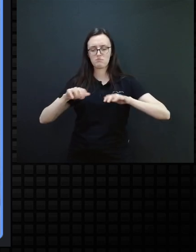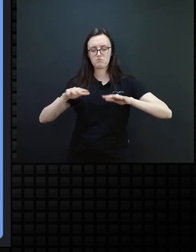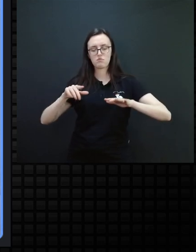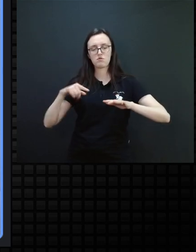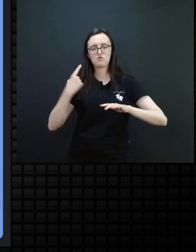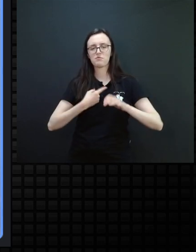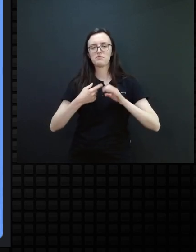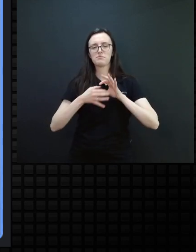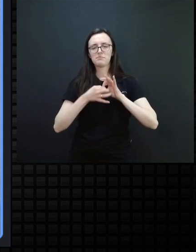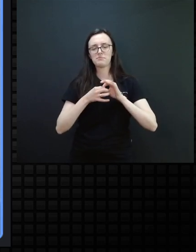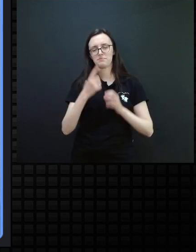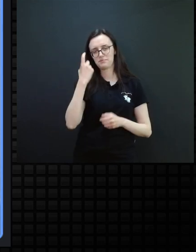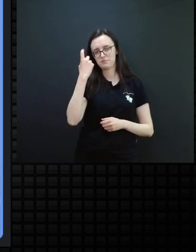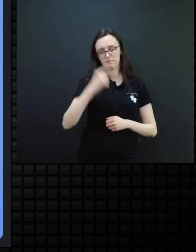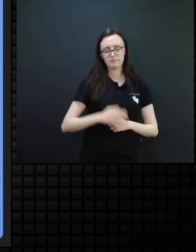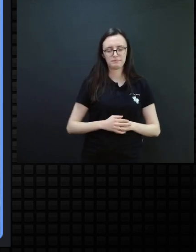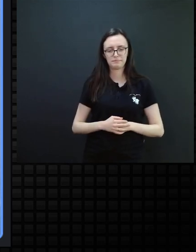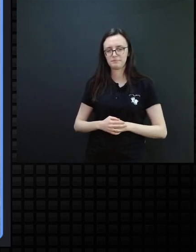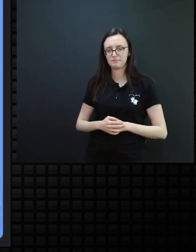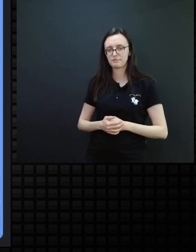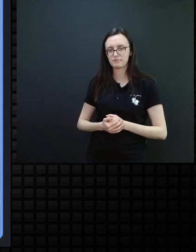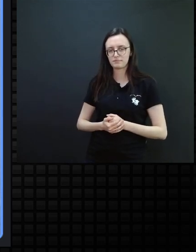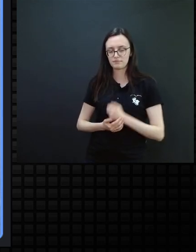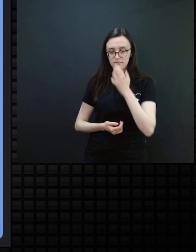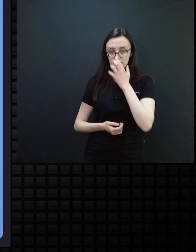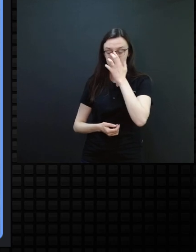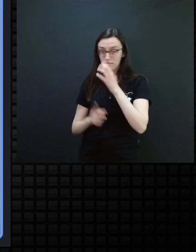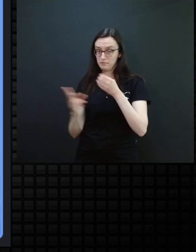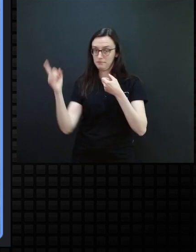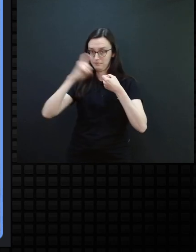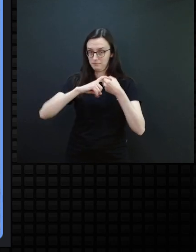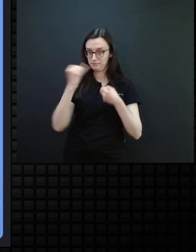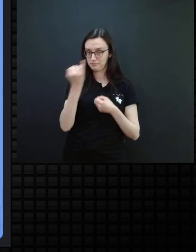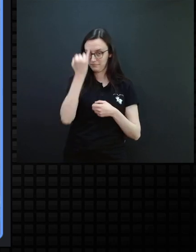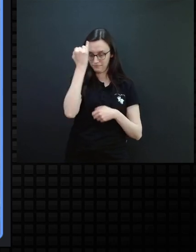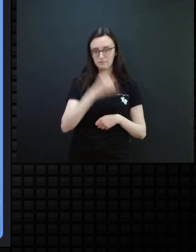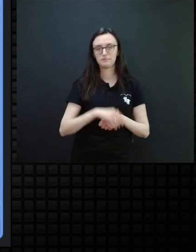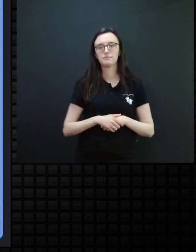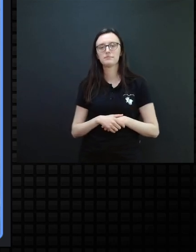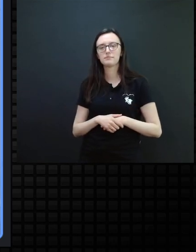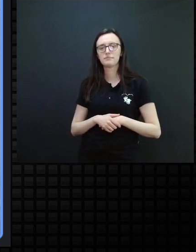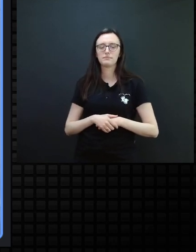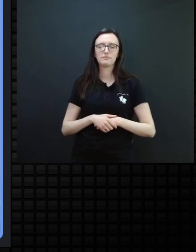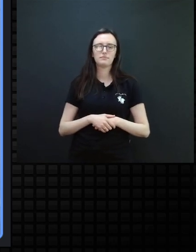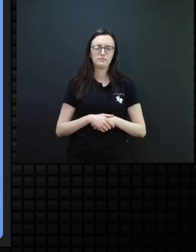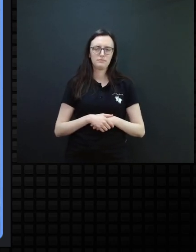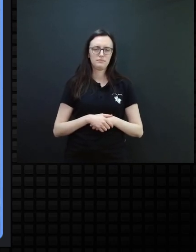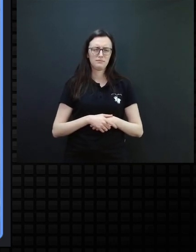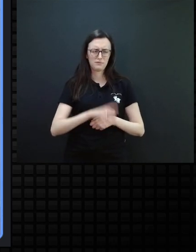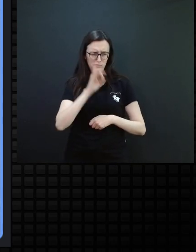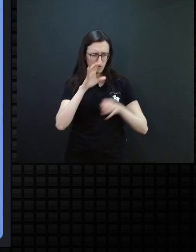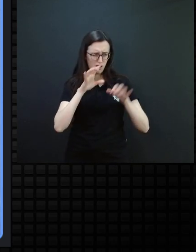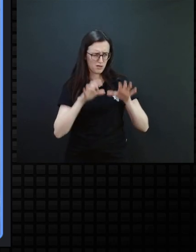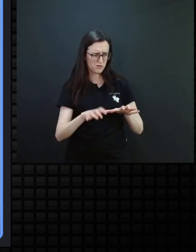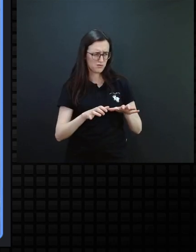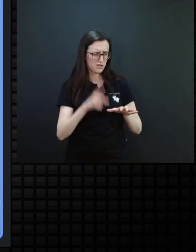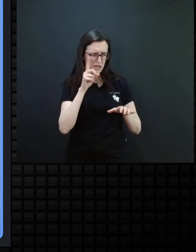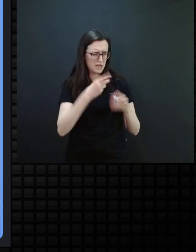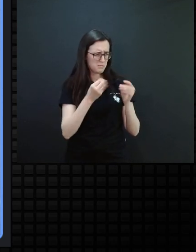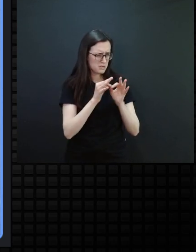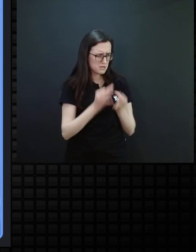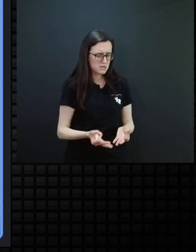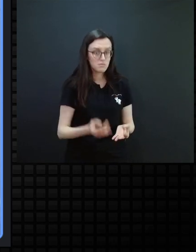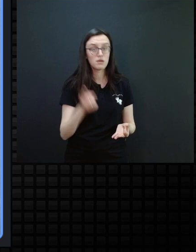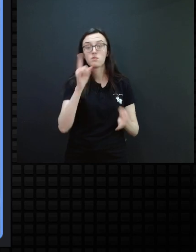um corpo só. Essa, e vou retomando, algumas pessoas podem pensar, mas é só isso? É tão simplista?